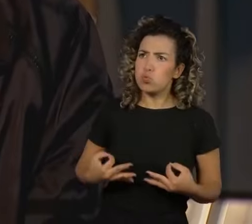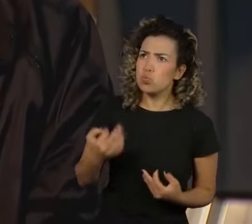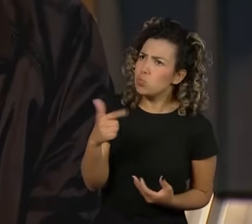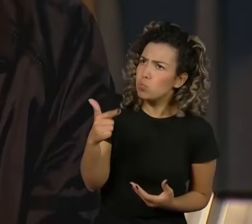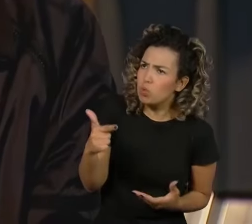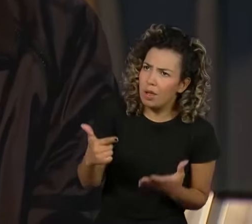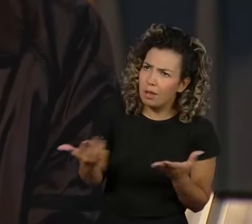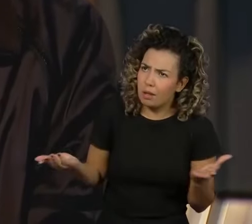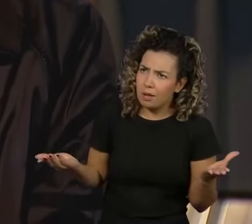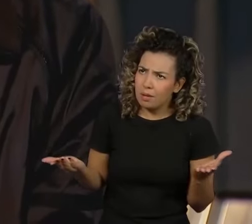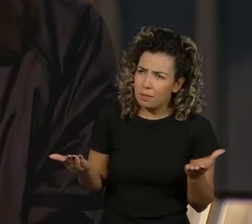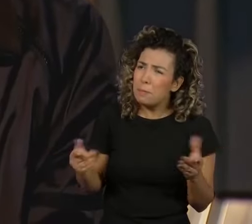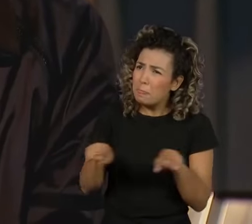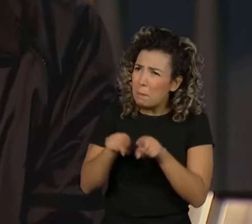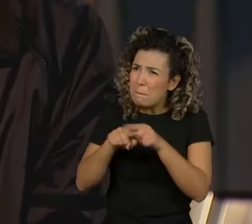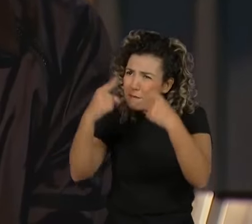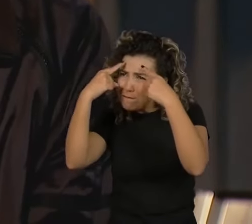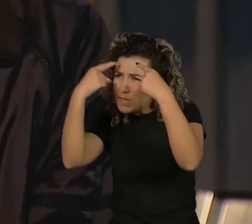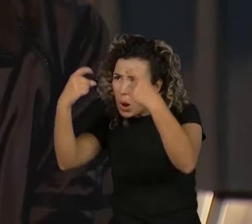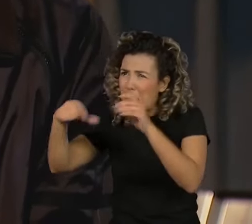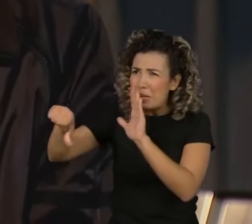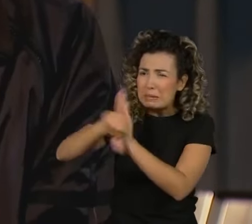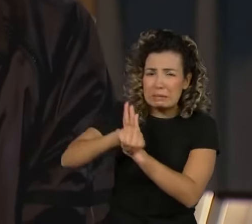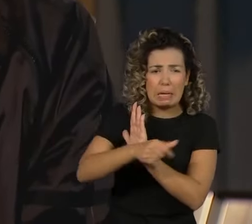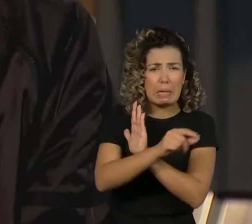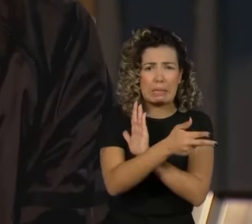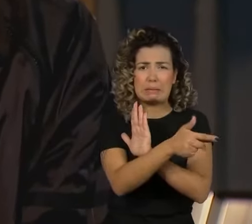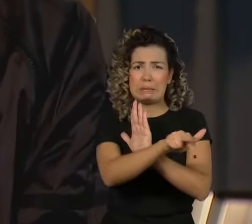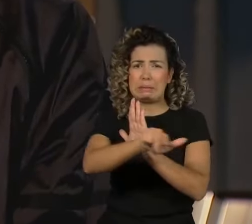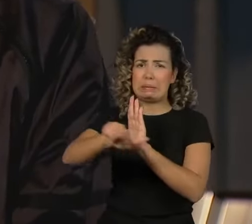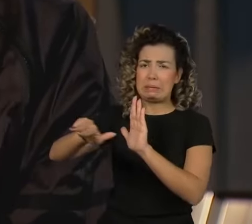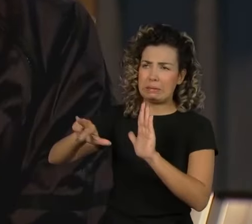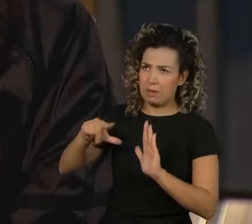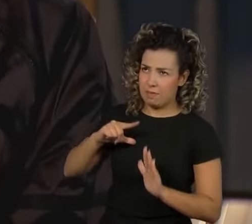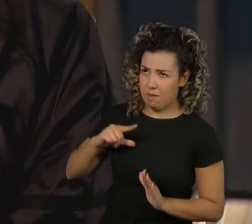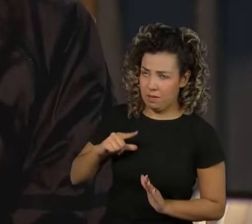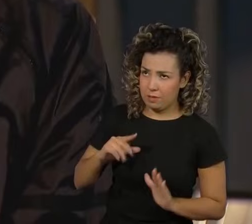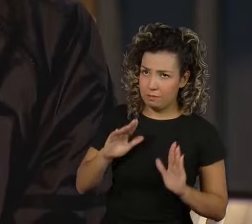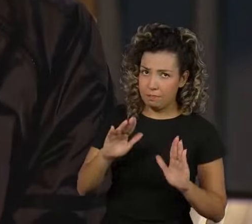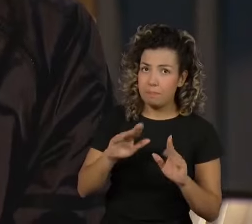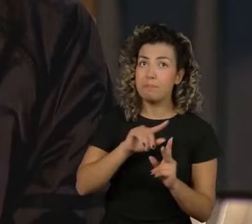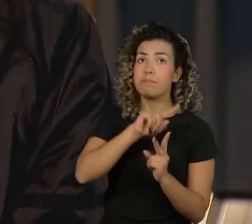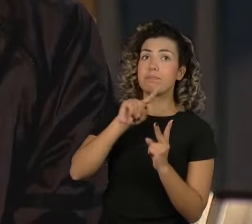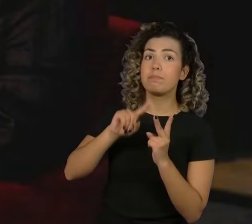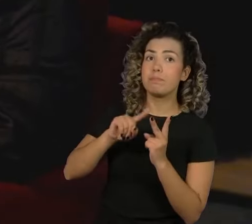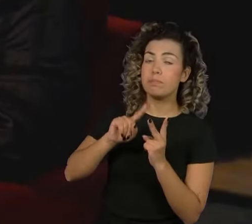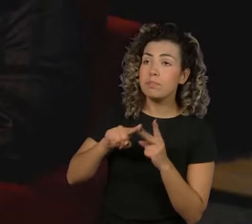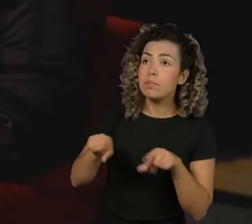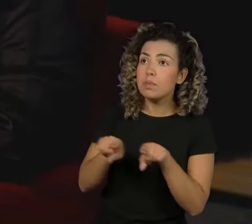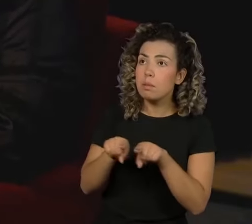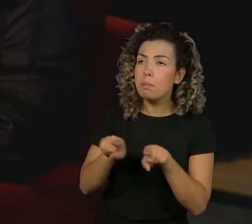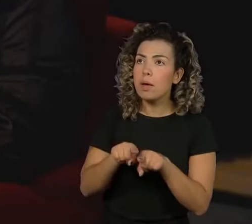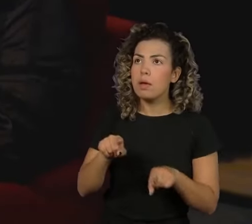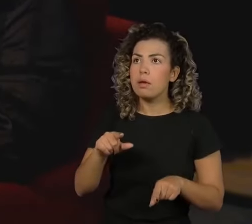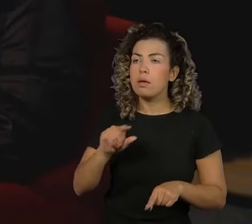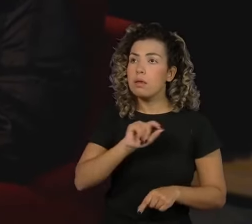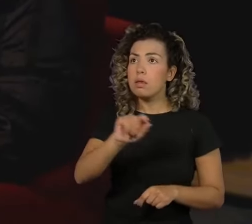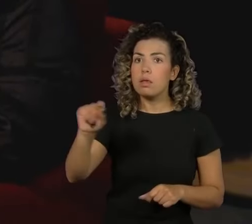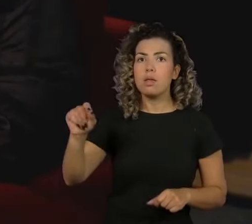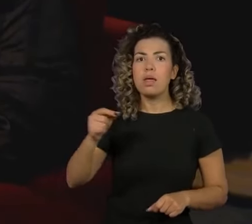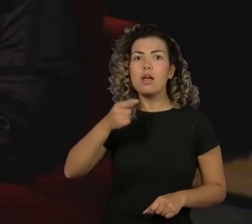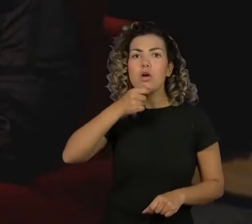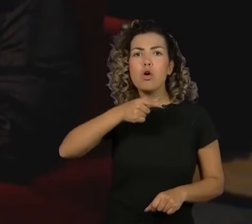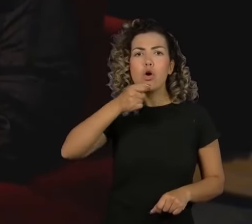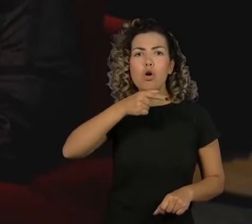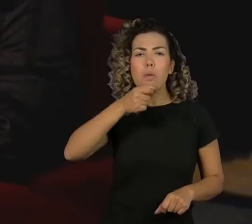Violento, é criminoso, né? Essa é a primeira etapa. A segunda etapa é a camisa de força. E acho que os comediantes não têm